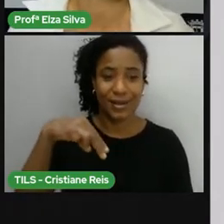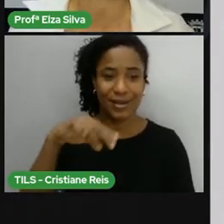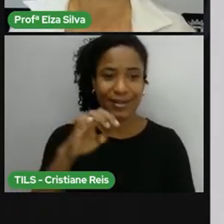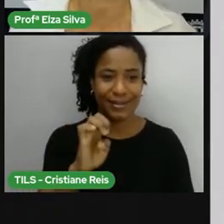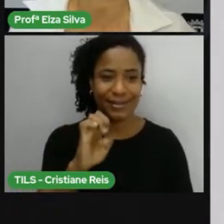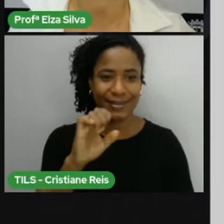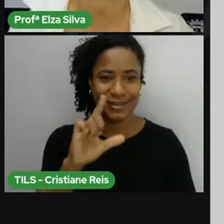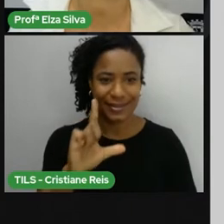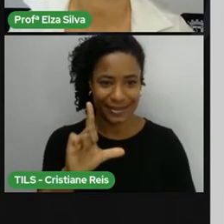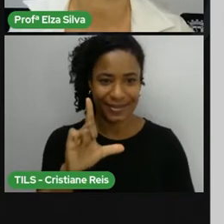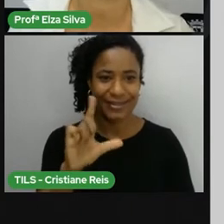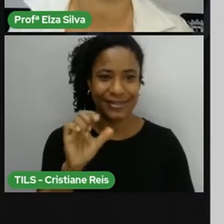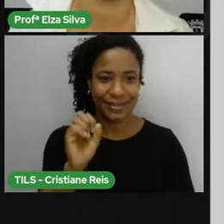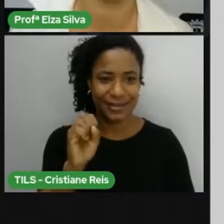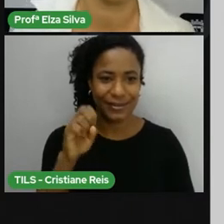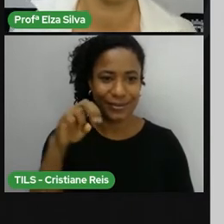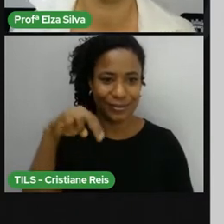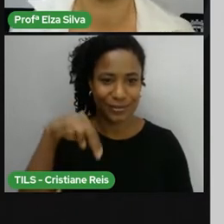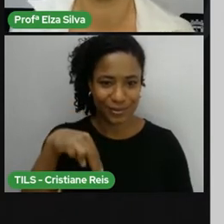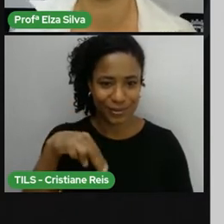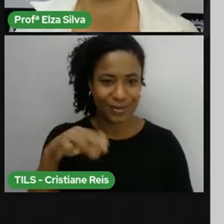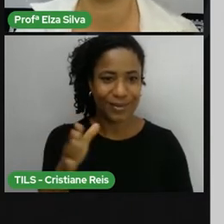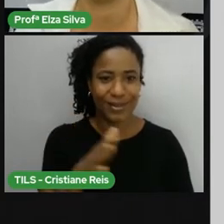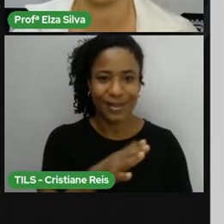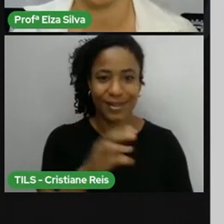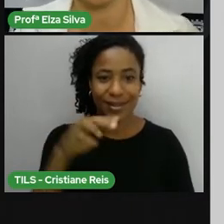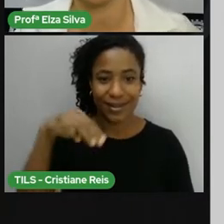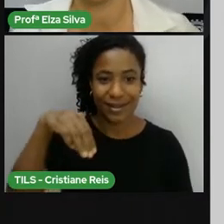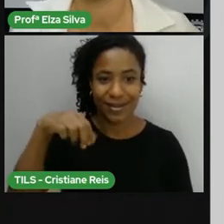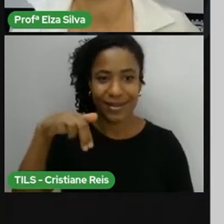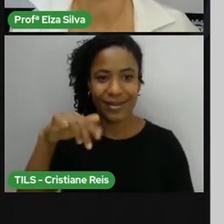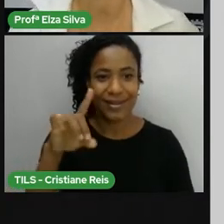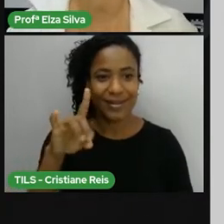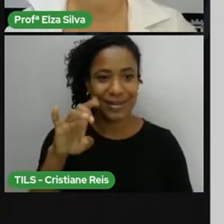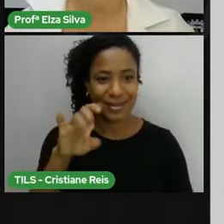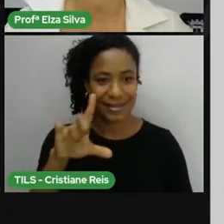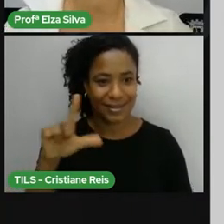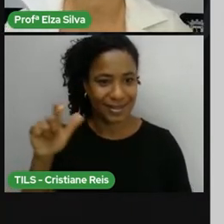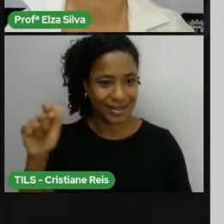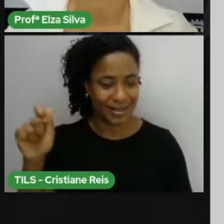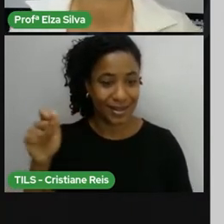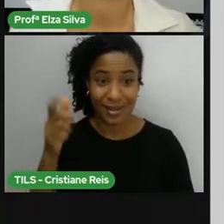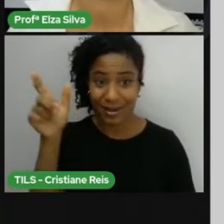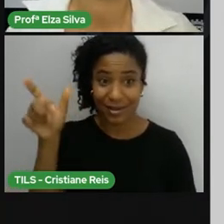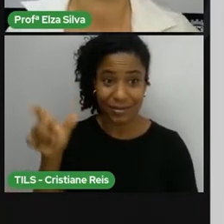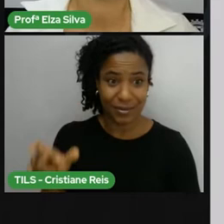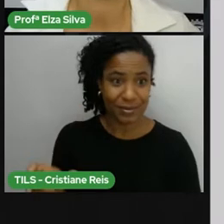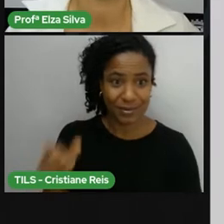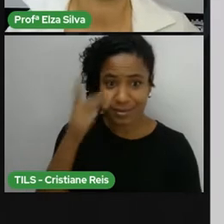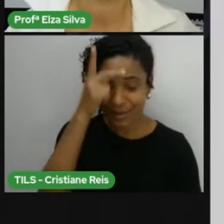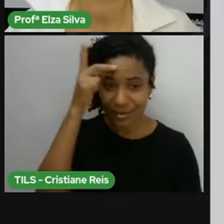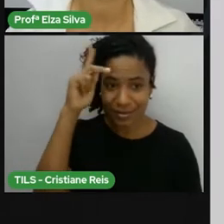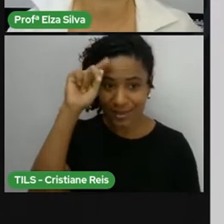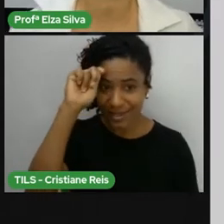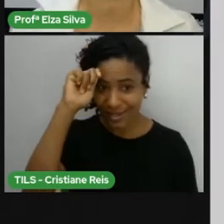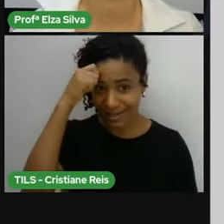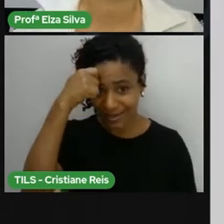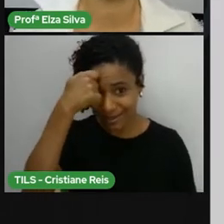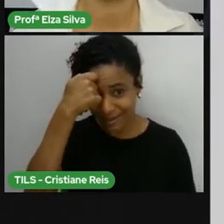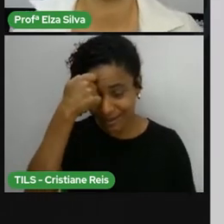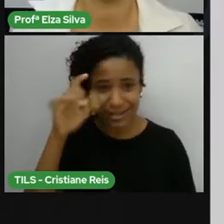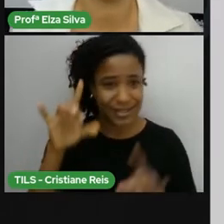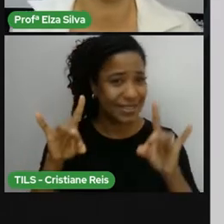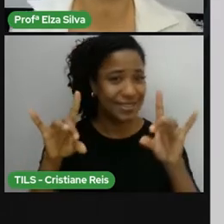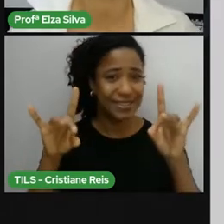nessa personalidade negra de grande destaque internacional. nacional. Nelson